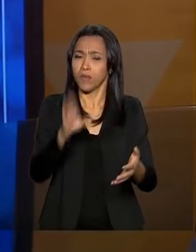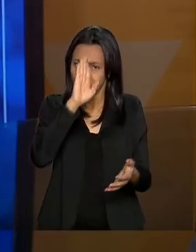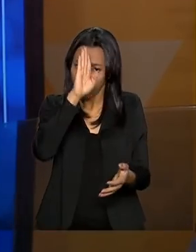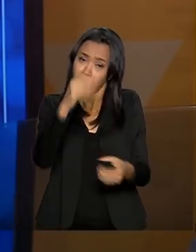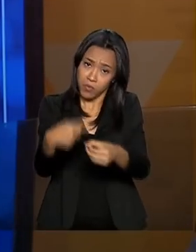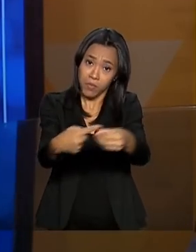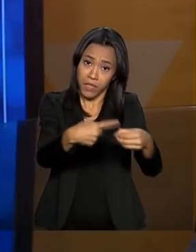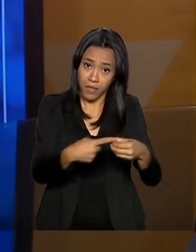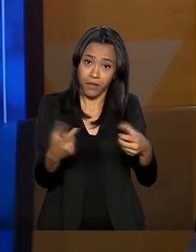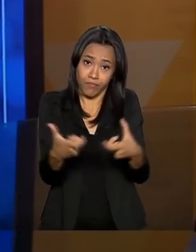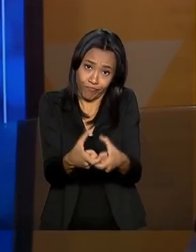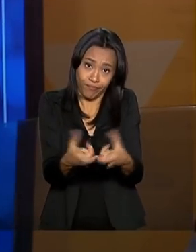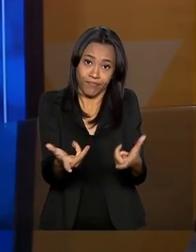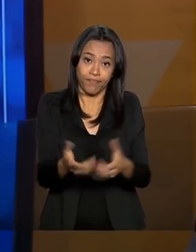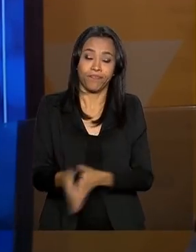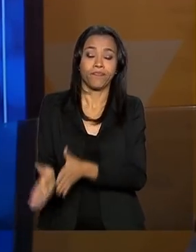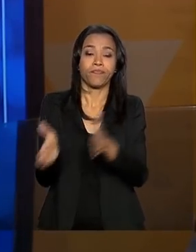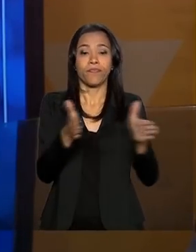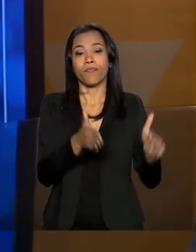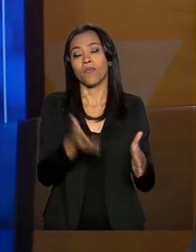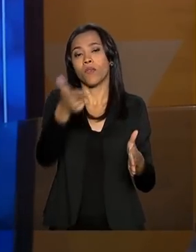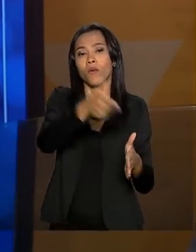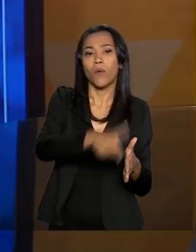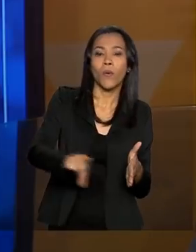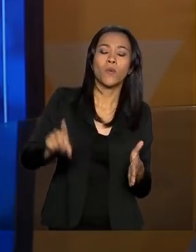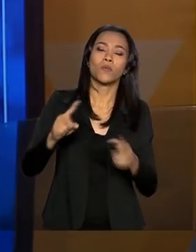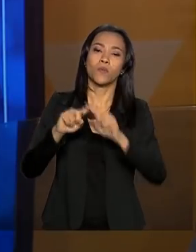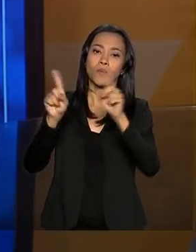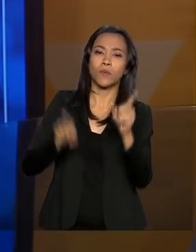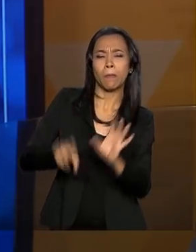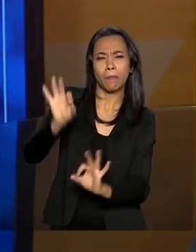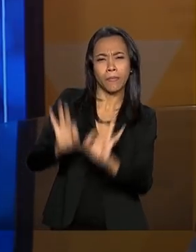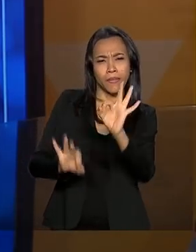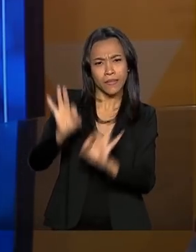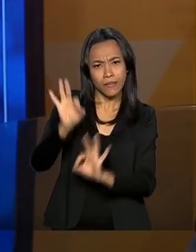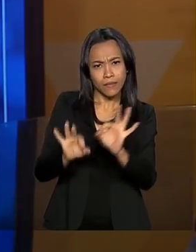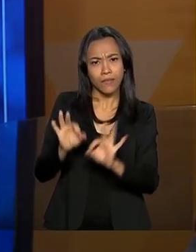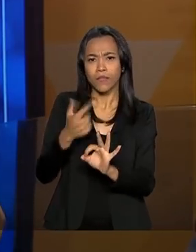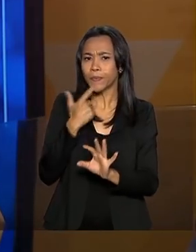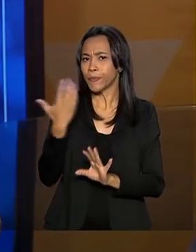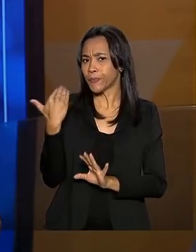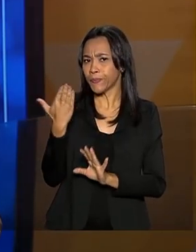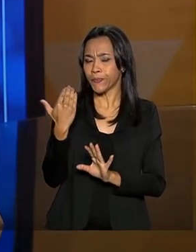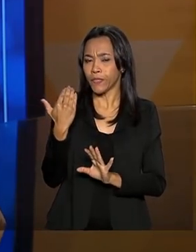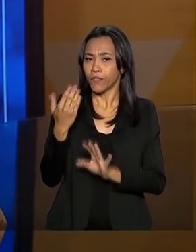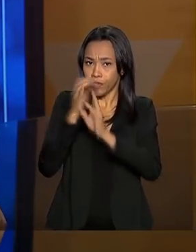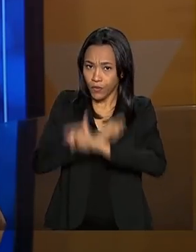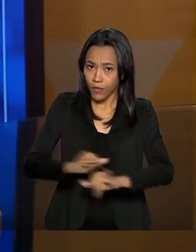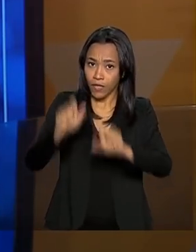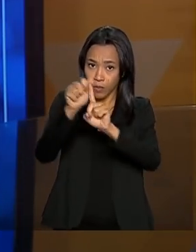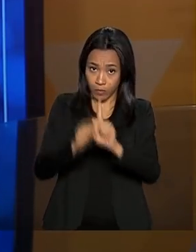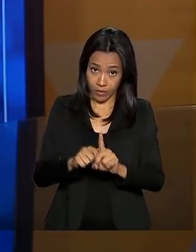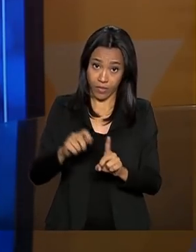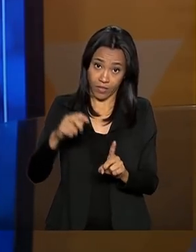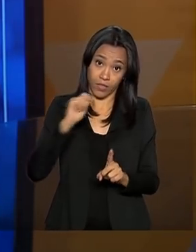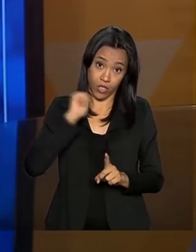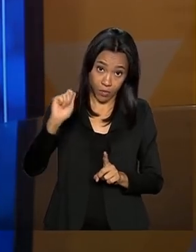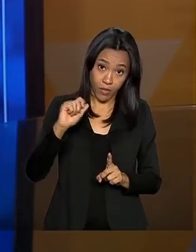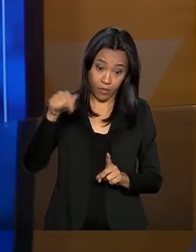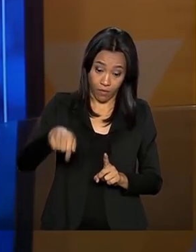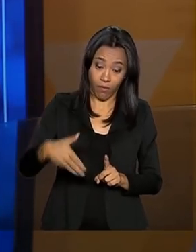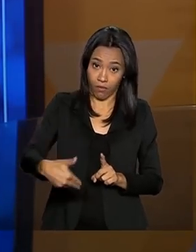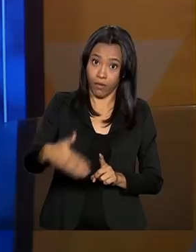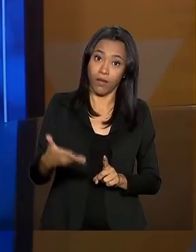Perfeito. Um outro plano essencial do Ministério, lançado agora no mês de abril, é o Plano Nacional de